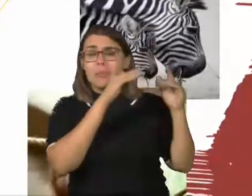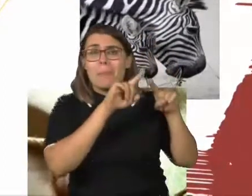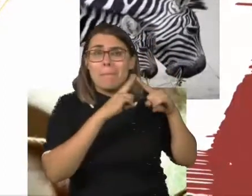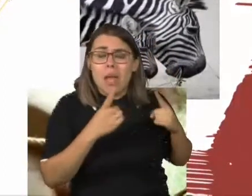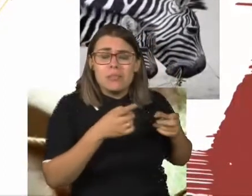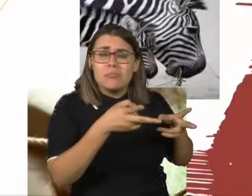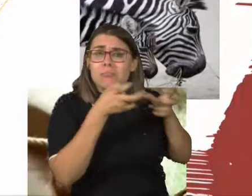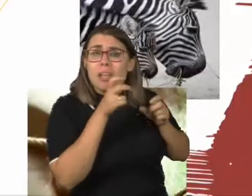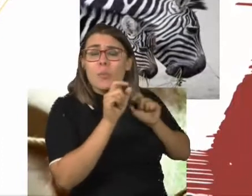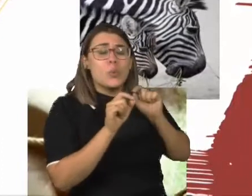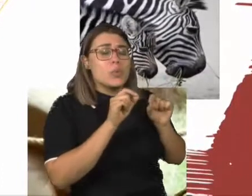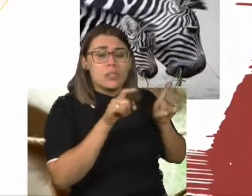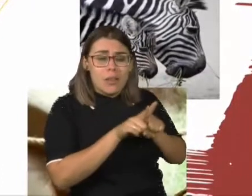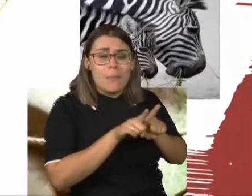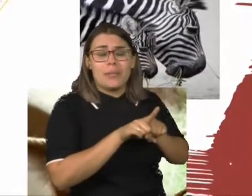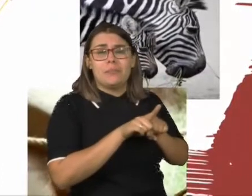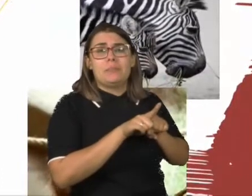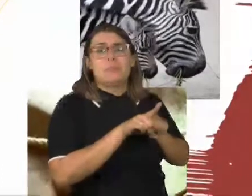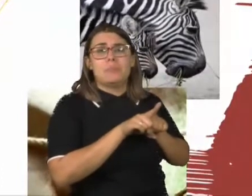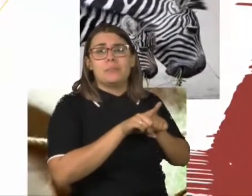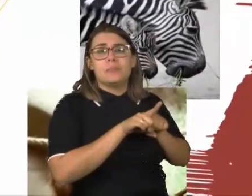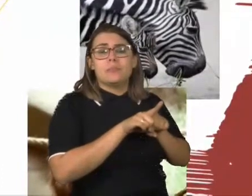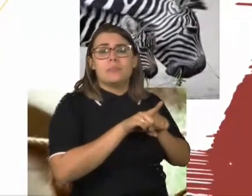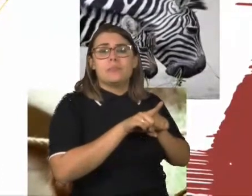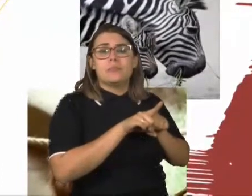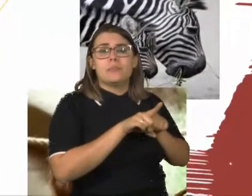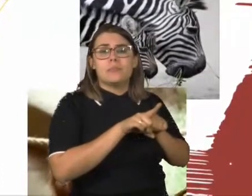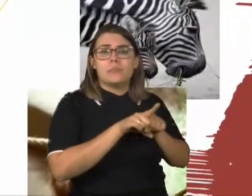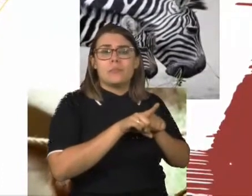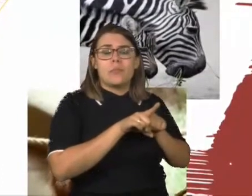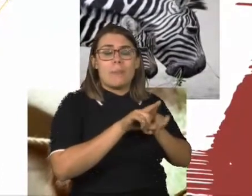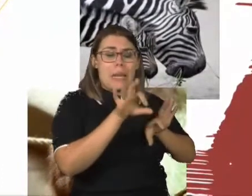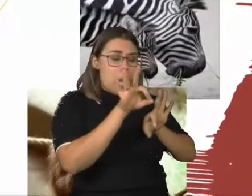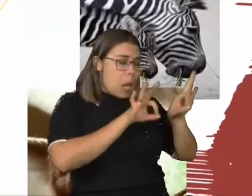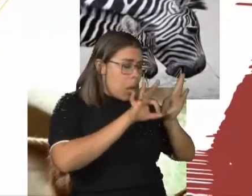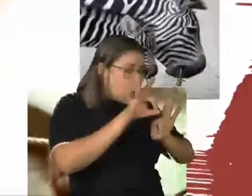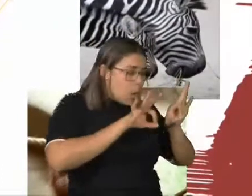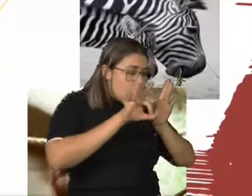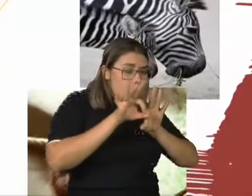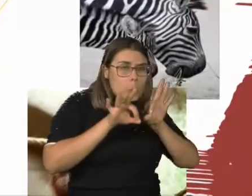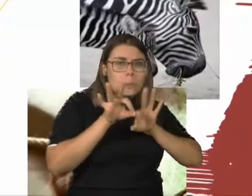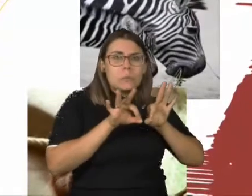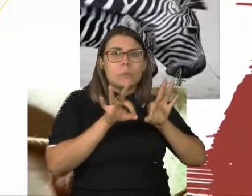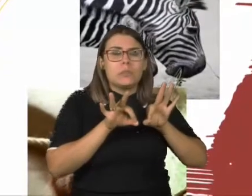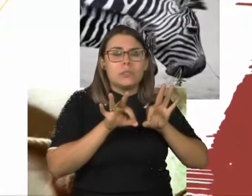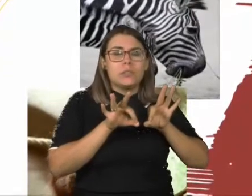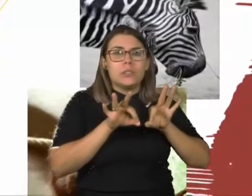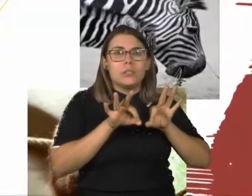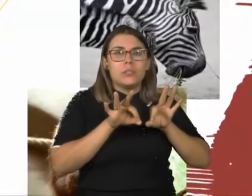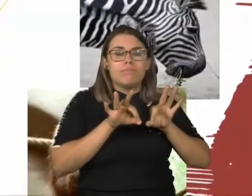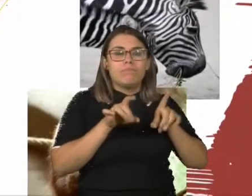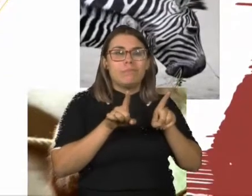fala de uma dimensão psíquica aí, que ela está se estruturando e se constituindo.